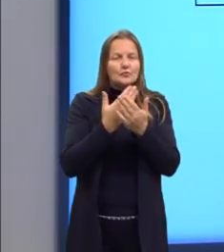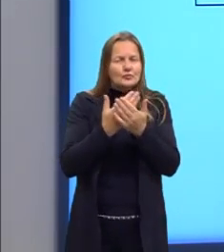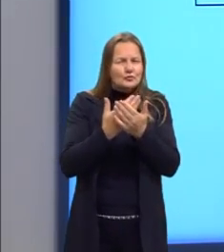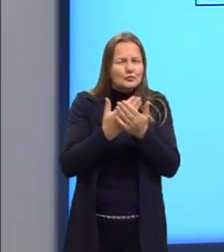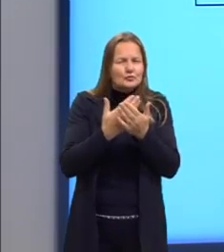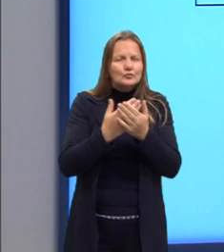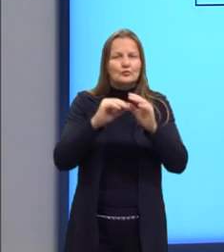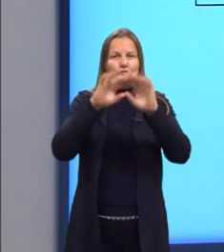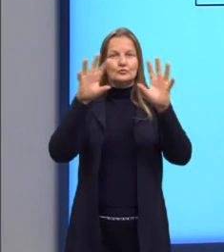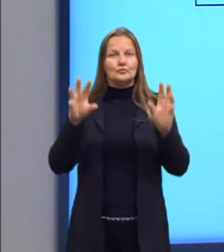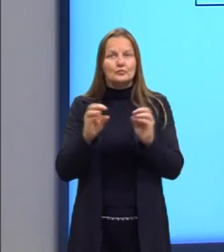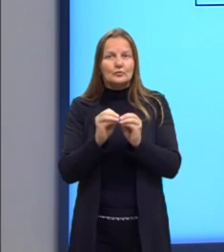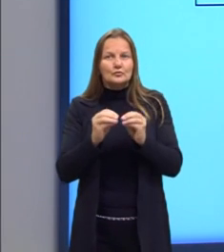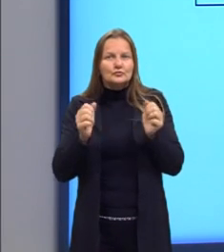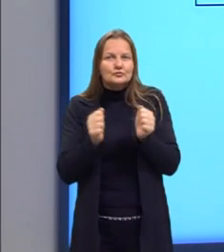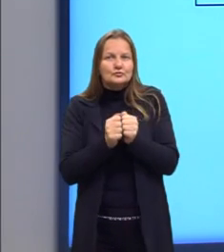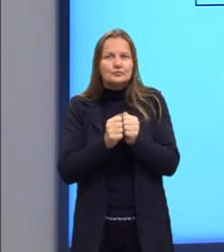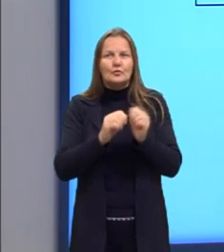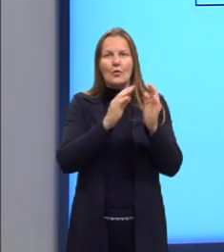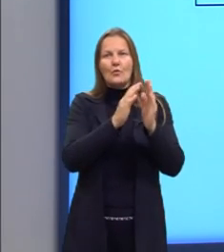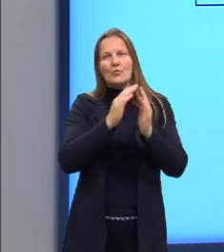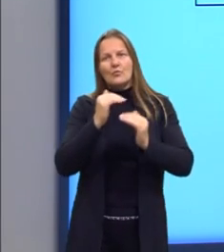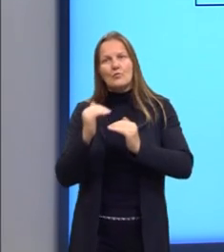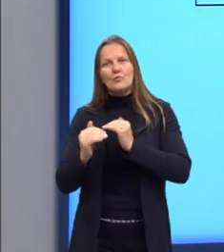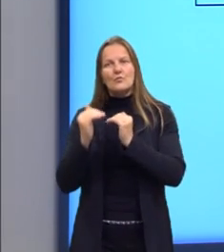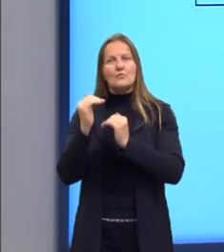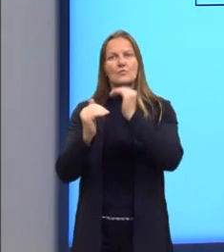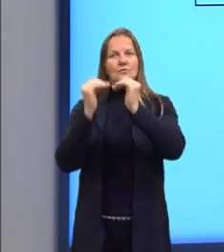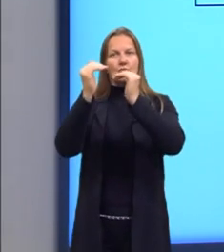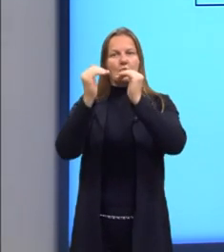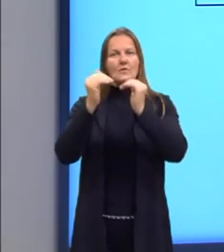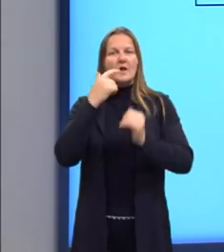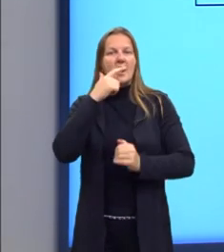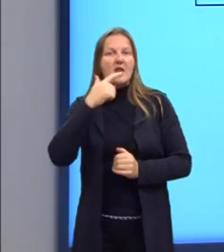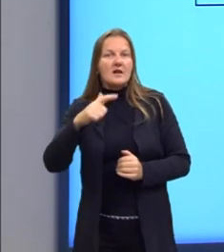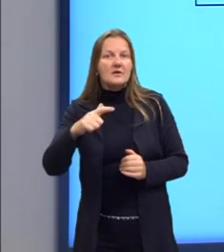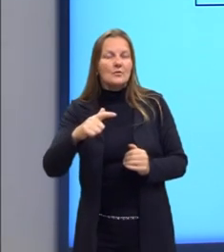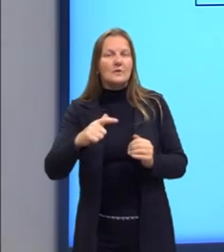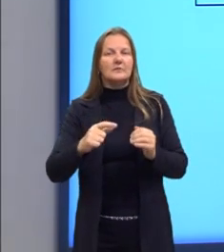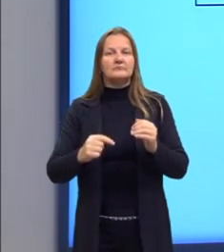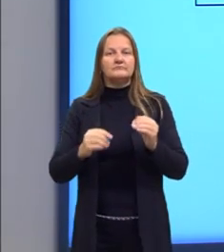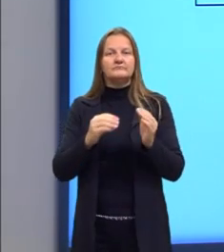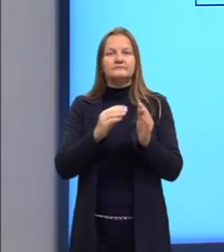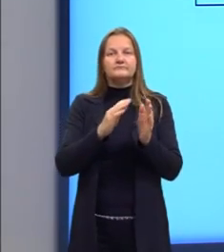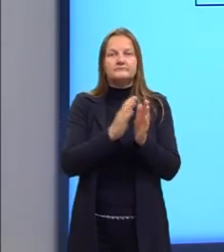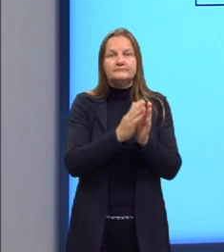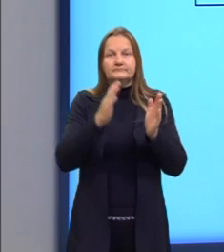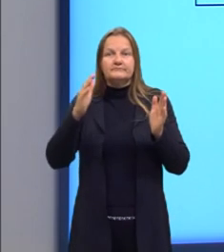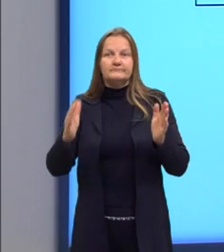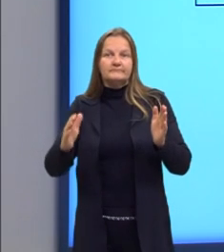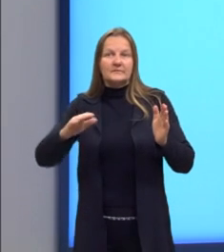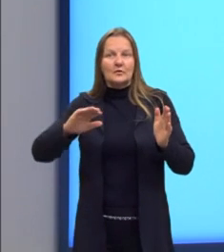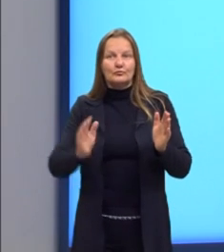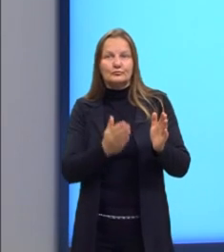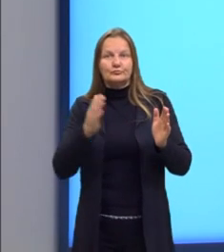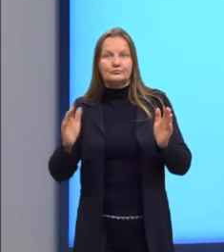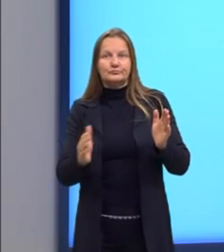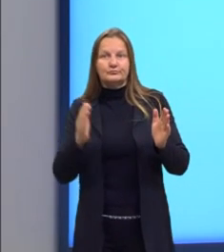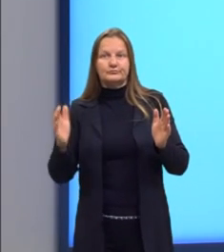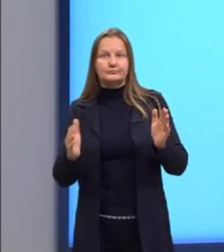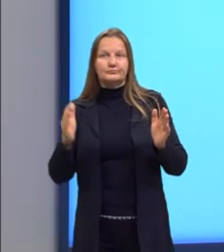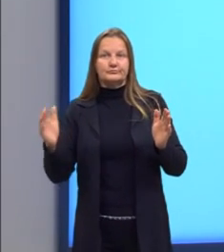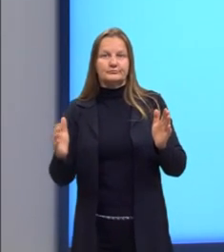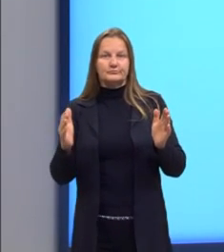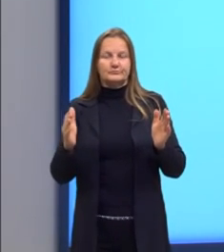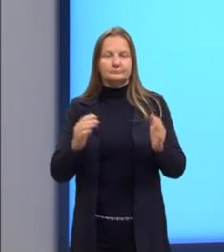Ou se a gente estudar aqui essa evolução da língua, um estudo diacrônico. Eu